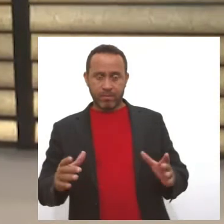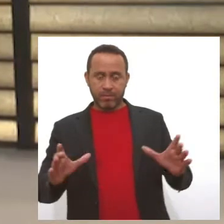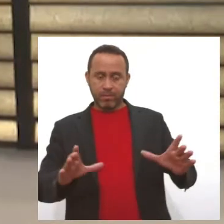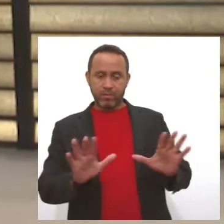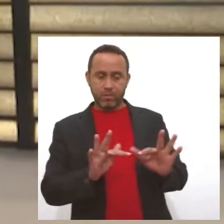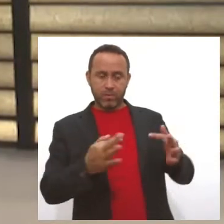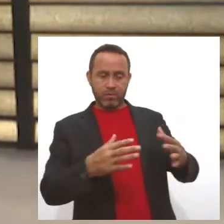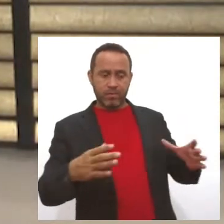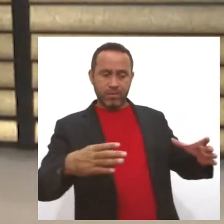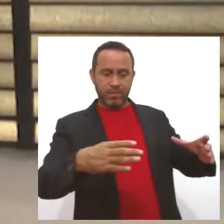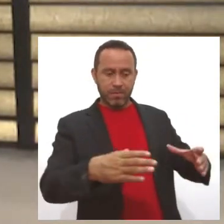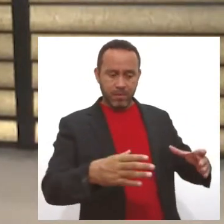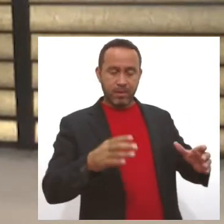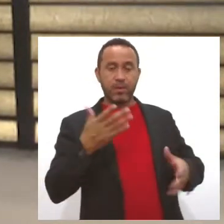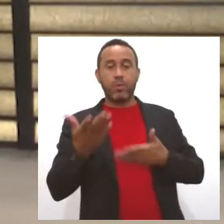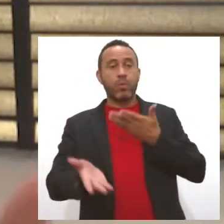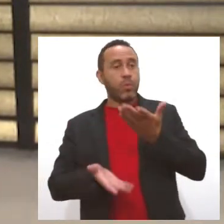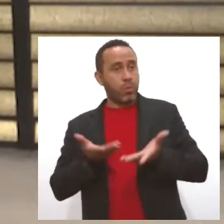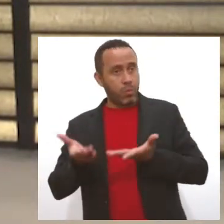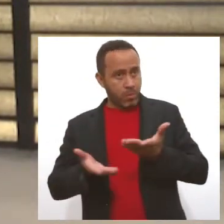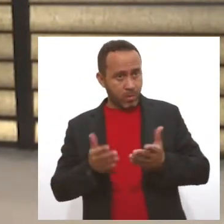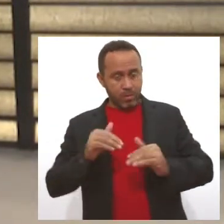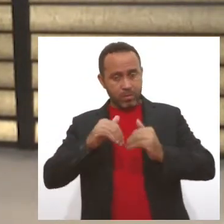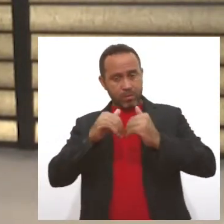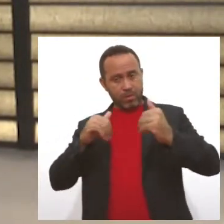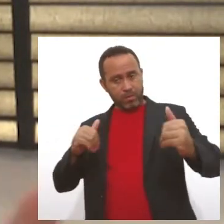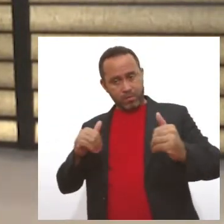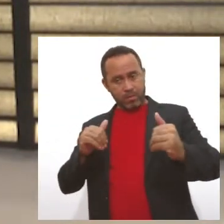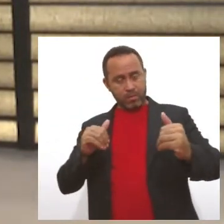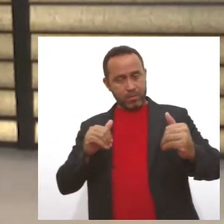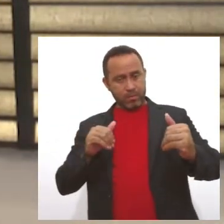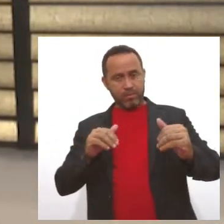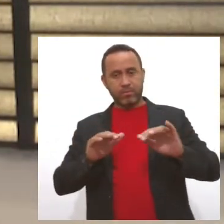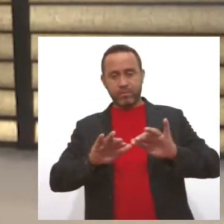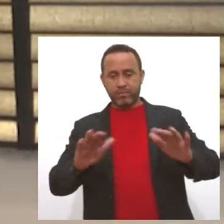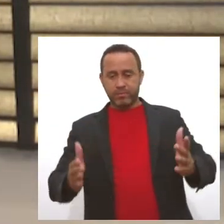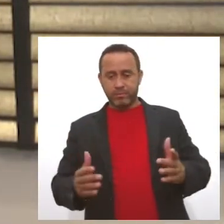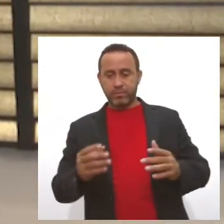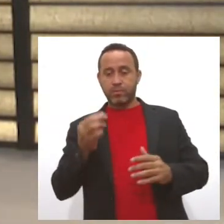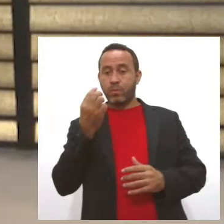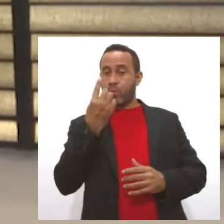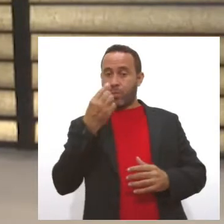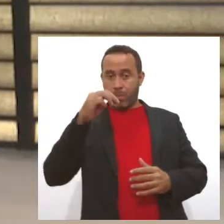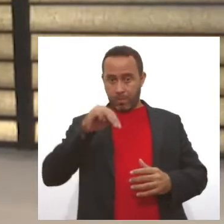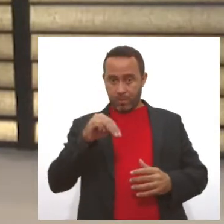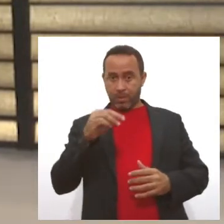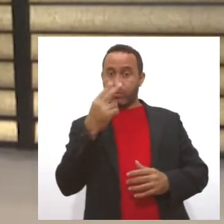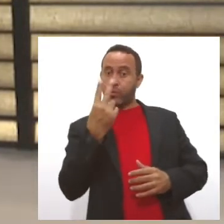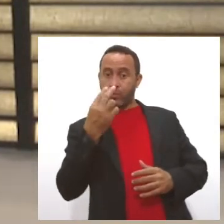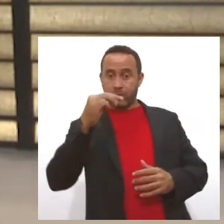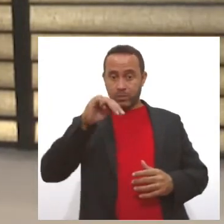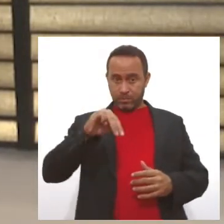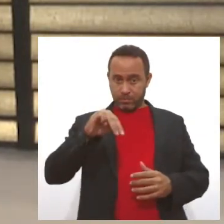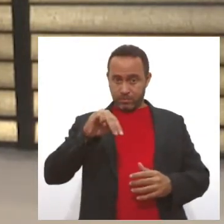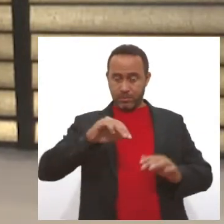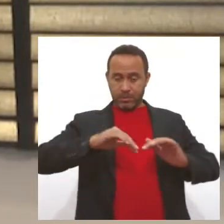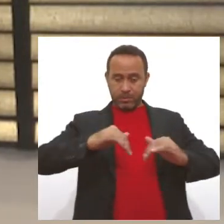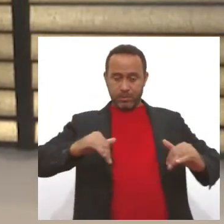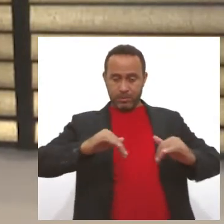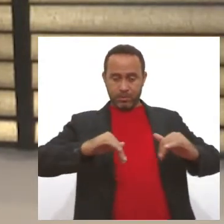tomando cuidado que a distância mínima entre essas mesas sejam de um metro e meio a dois metros, que as pessoas não